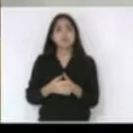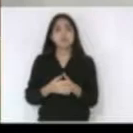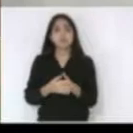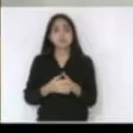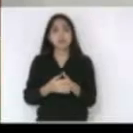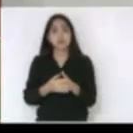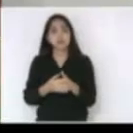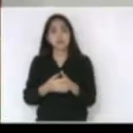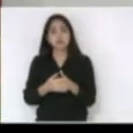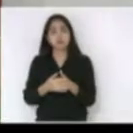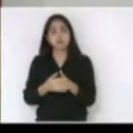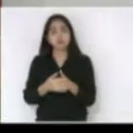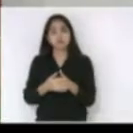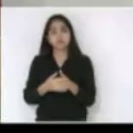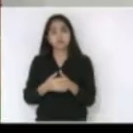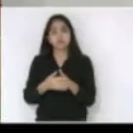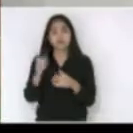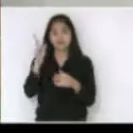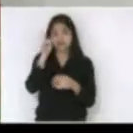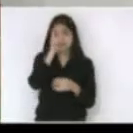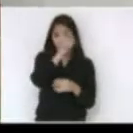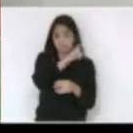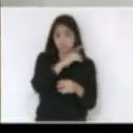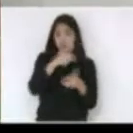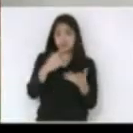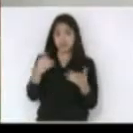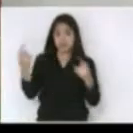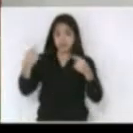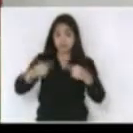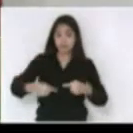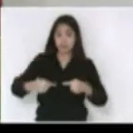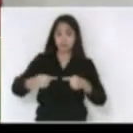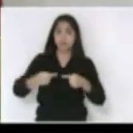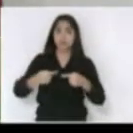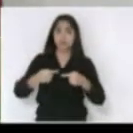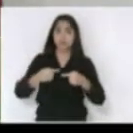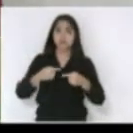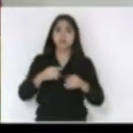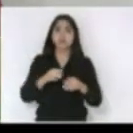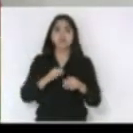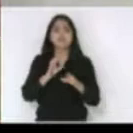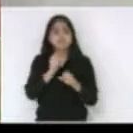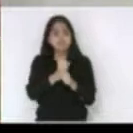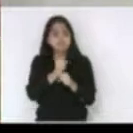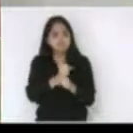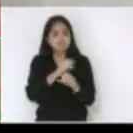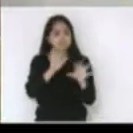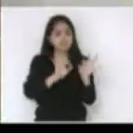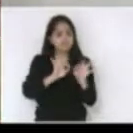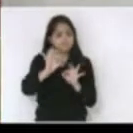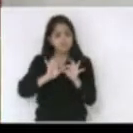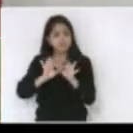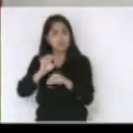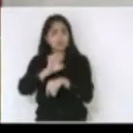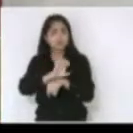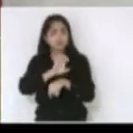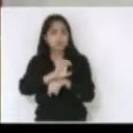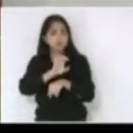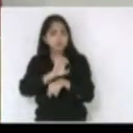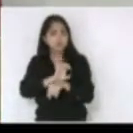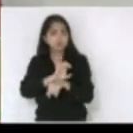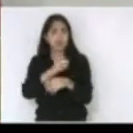grandes dificuldades e desafios e construir um Estado onde a gente possa